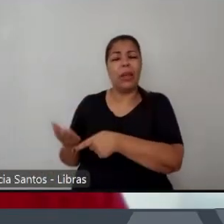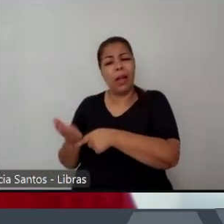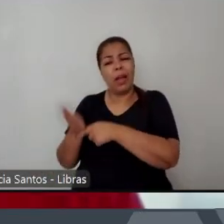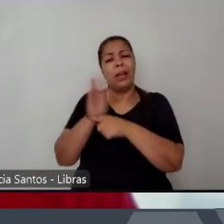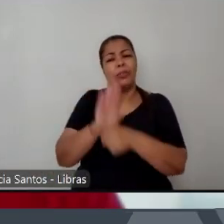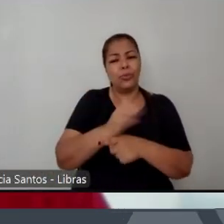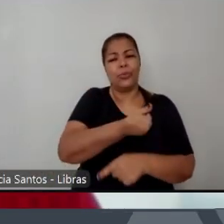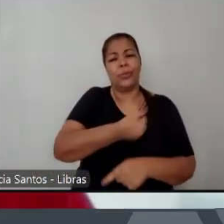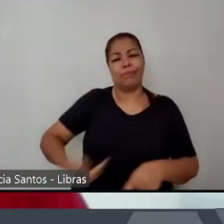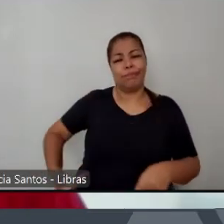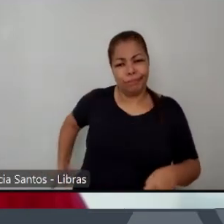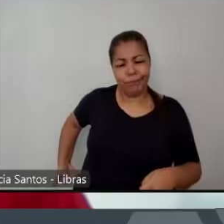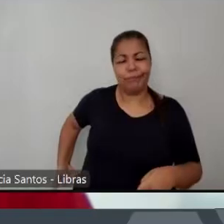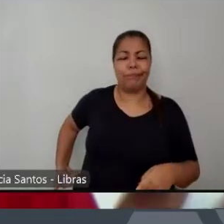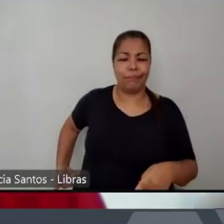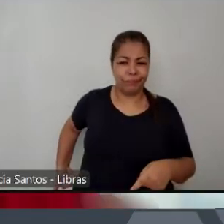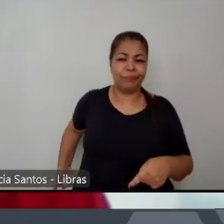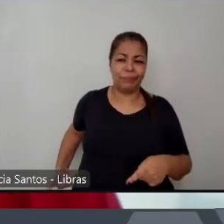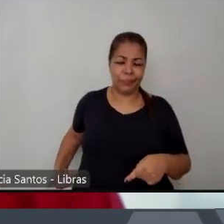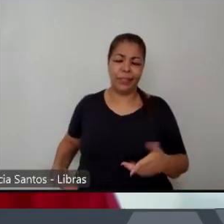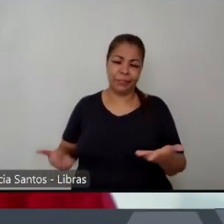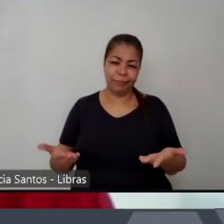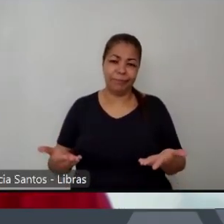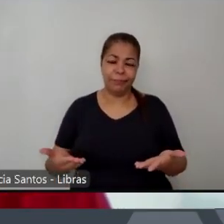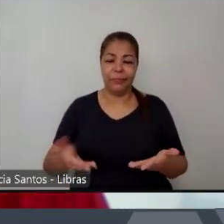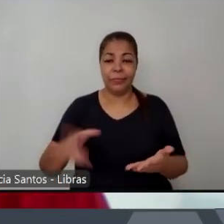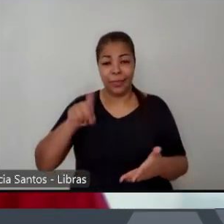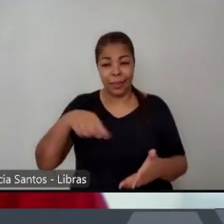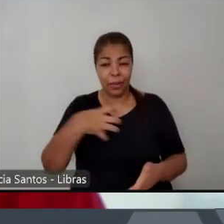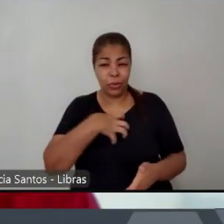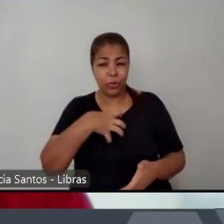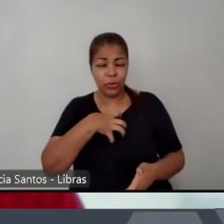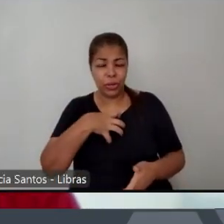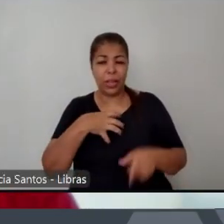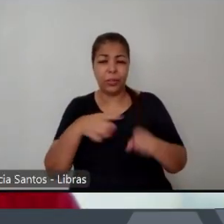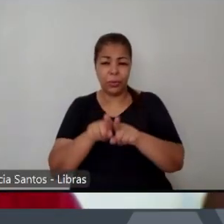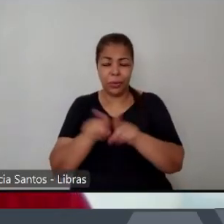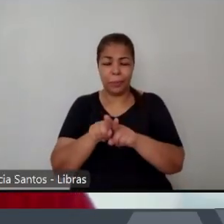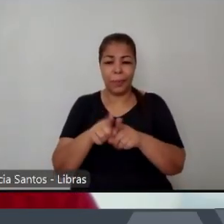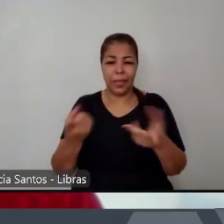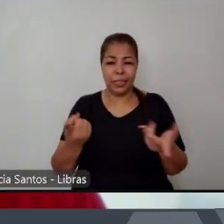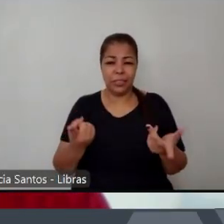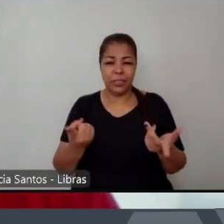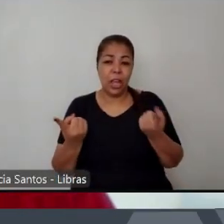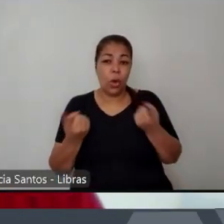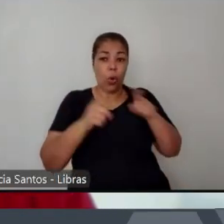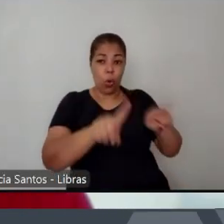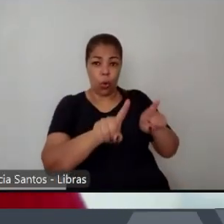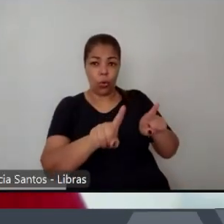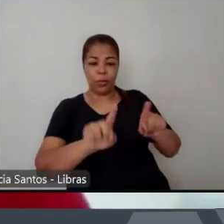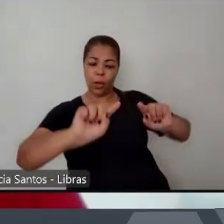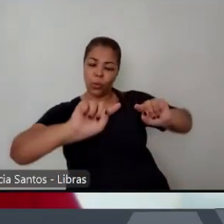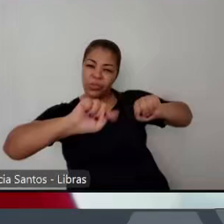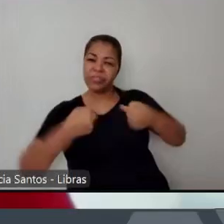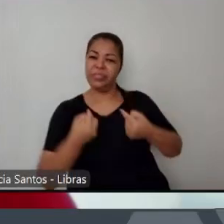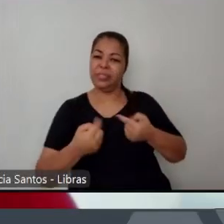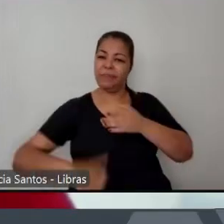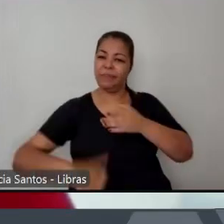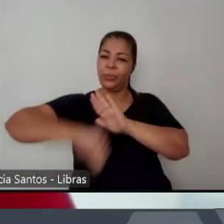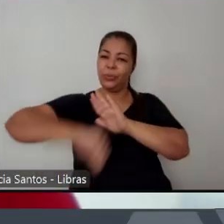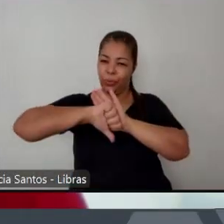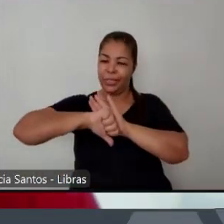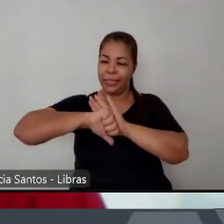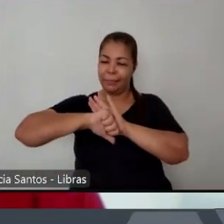mais apropriada uma maneira de lidar com o desafio do crime sempre agindo dessa forma